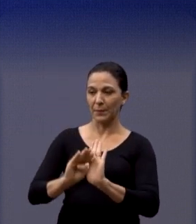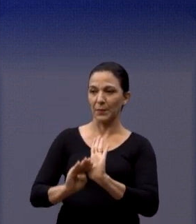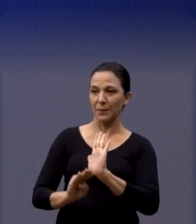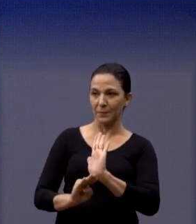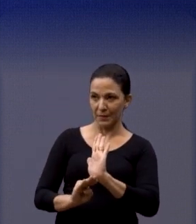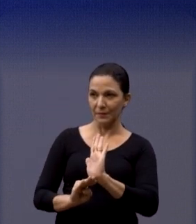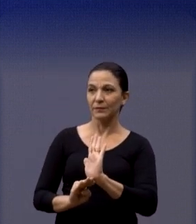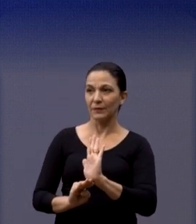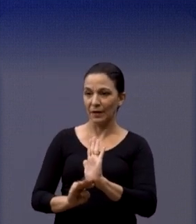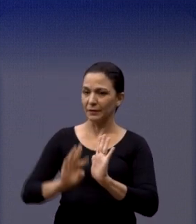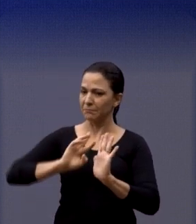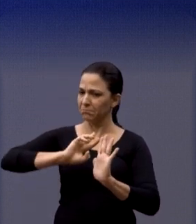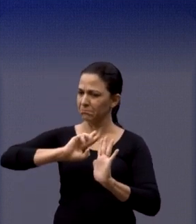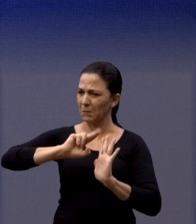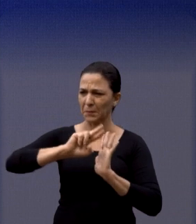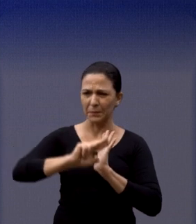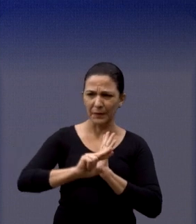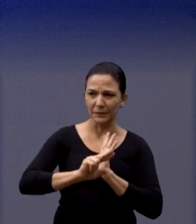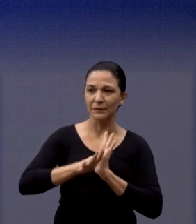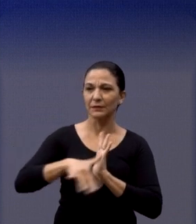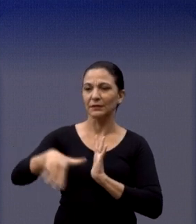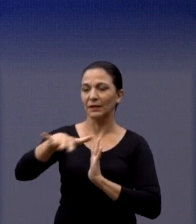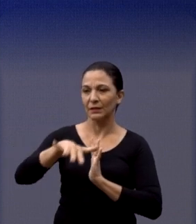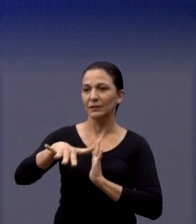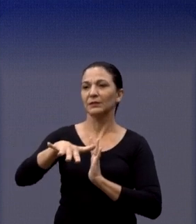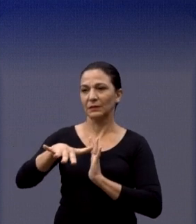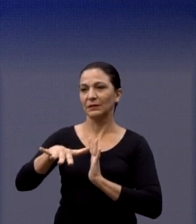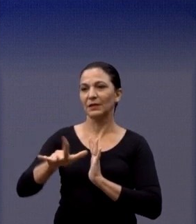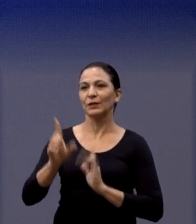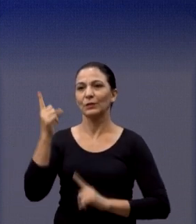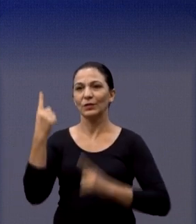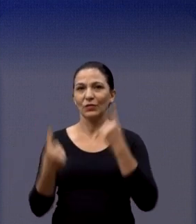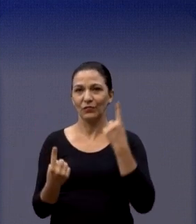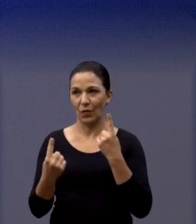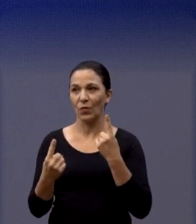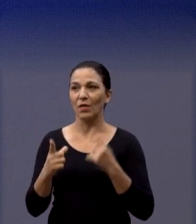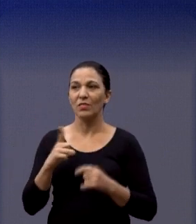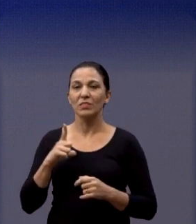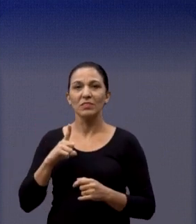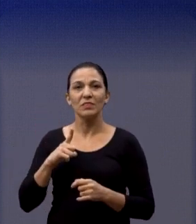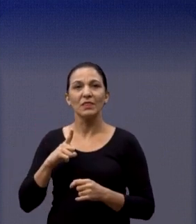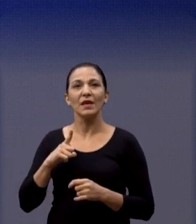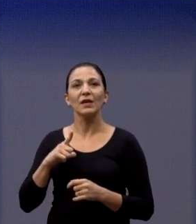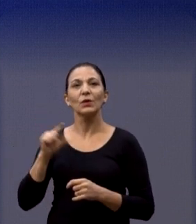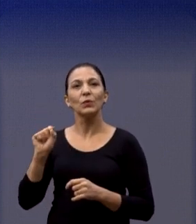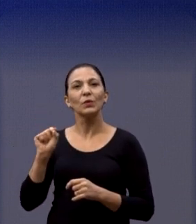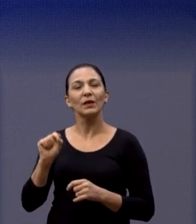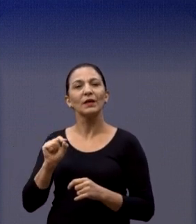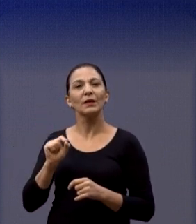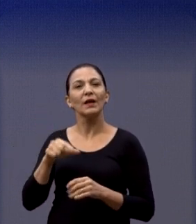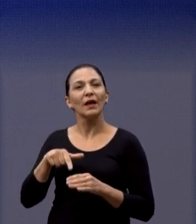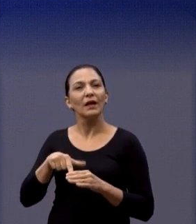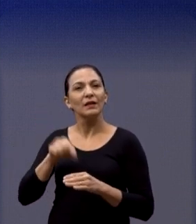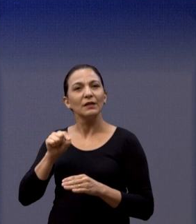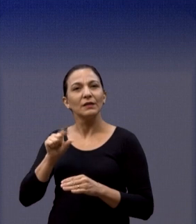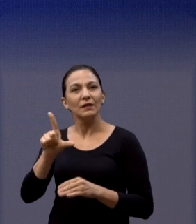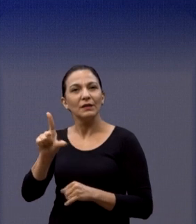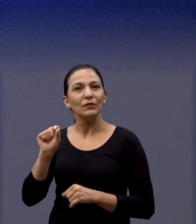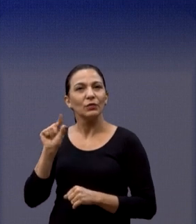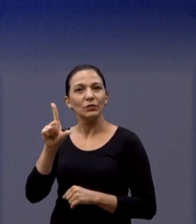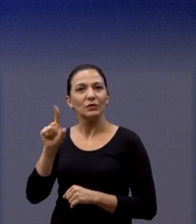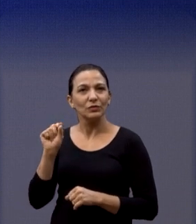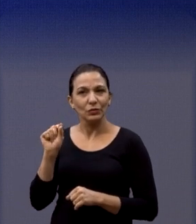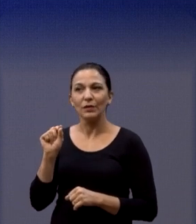bastante diversificada durante o carnaval. Então, nós já tivemos a eleição da corte, a gente se divertiu muito, é, Fabi?